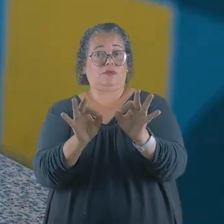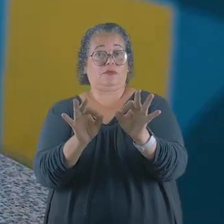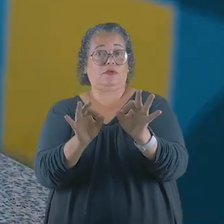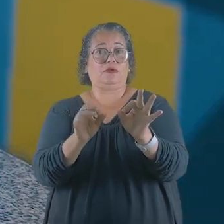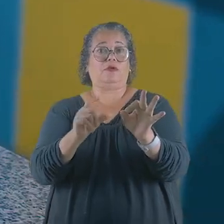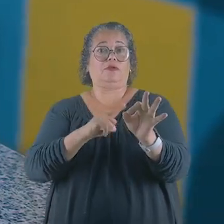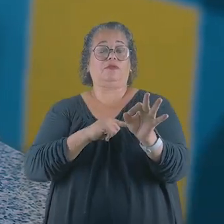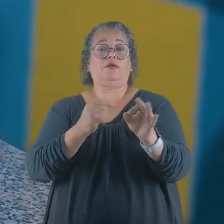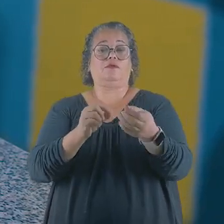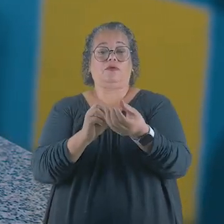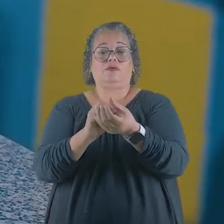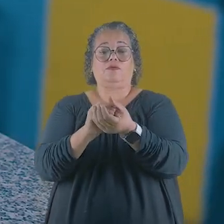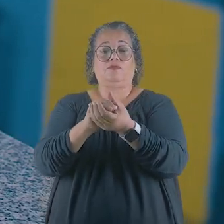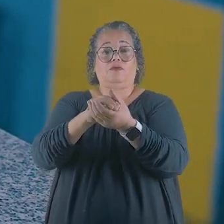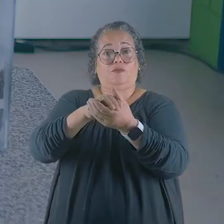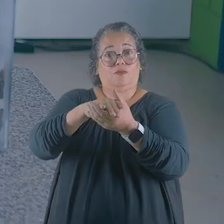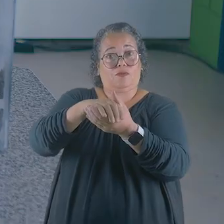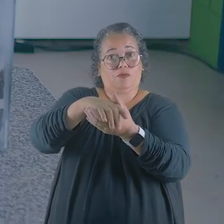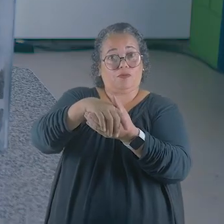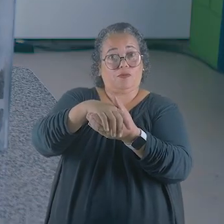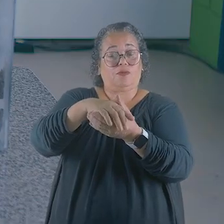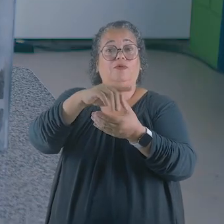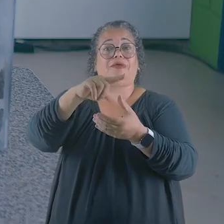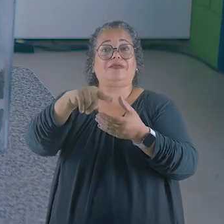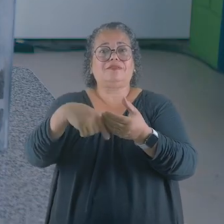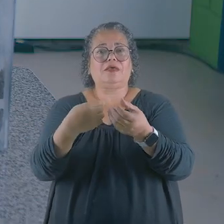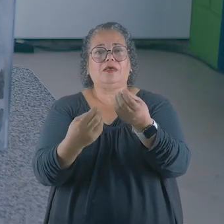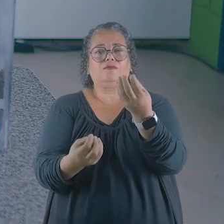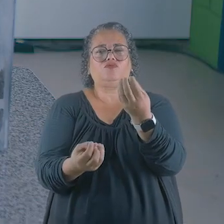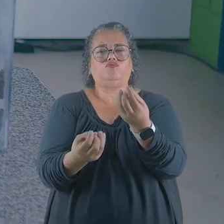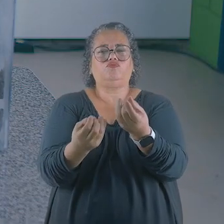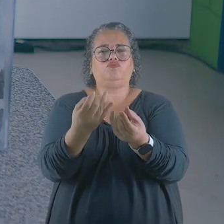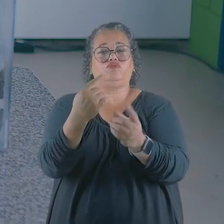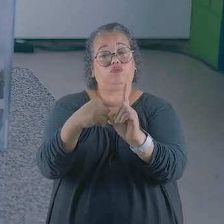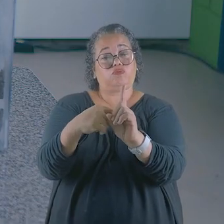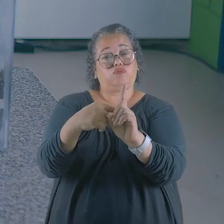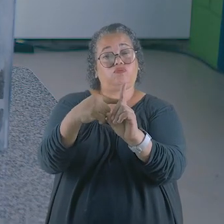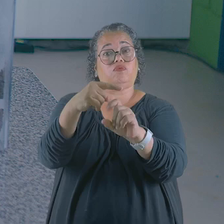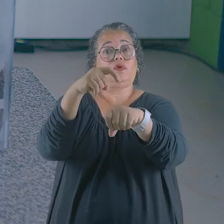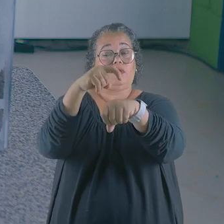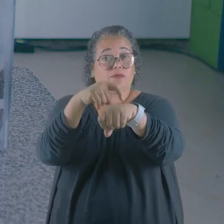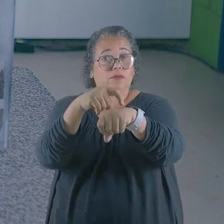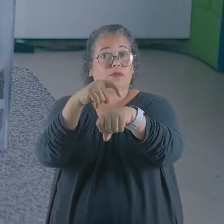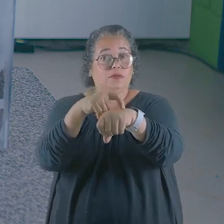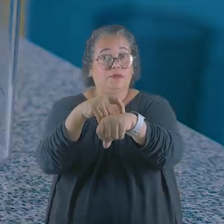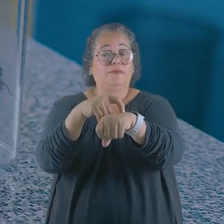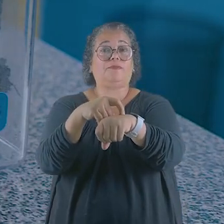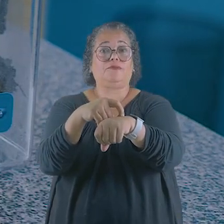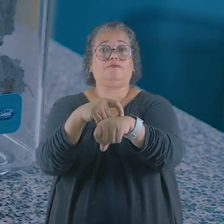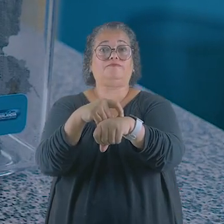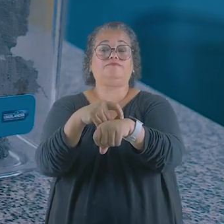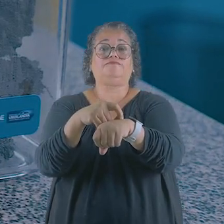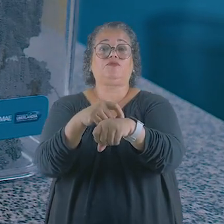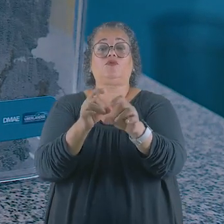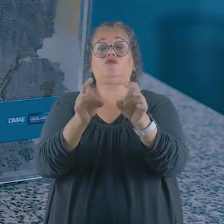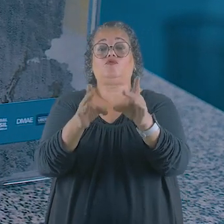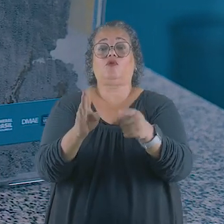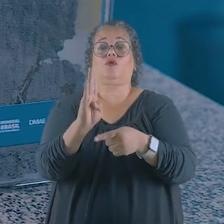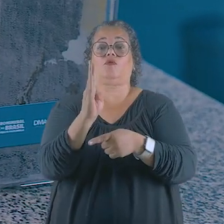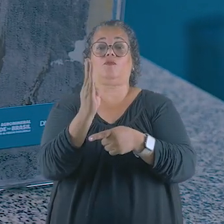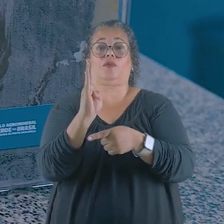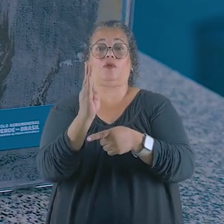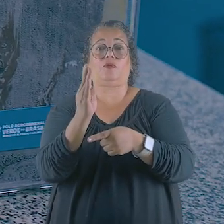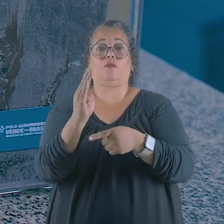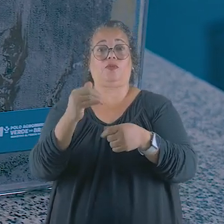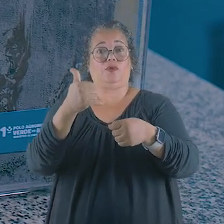Aqui nós temos o lodo de esgoto, que após processado a altas temperaturas por um determinado período de tempo, nos dá o